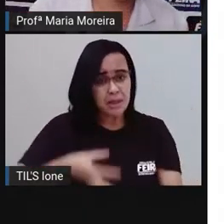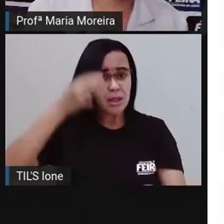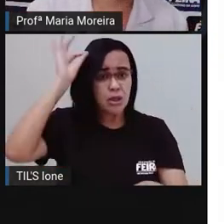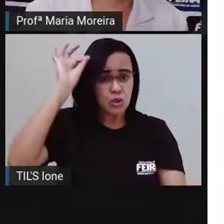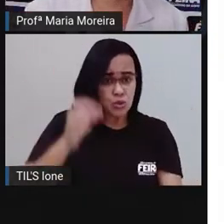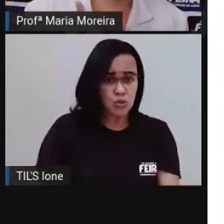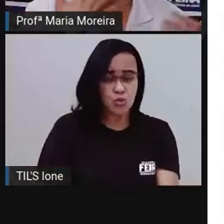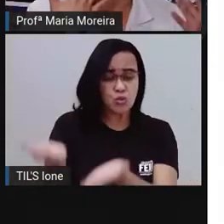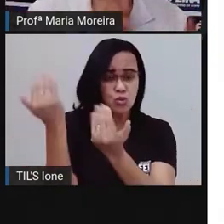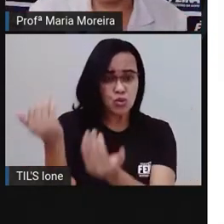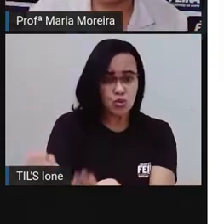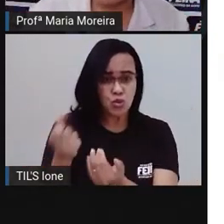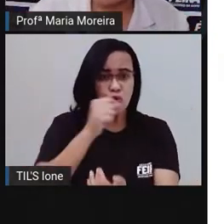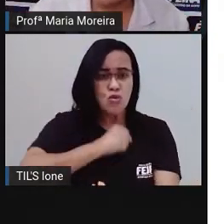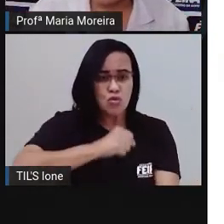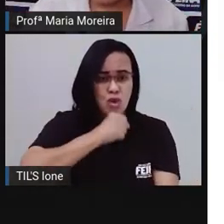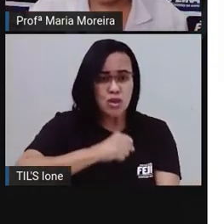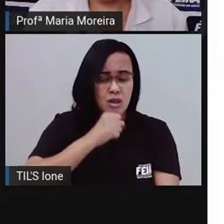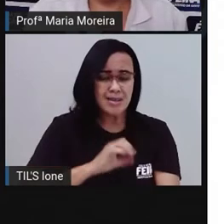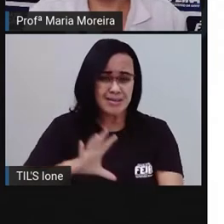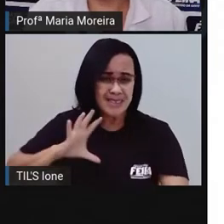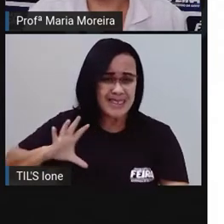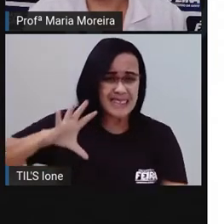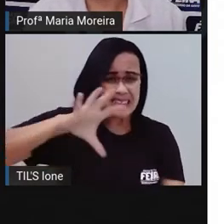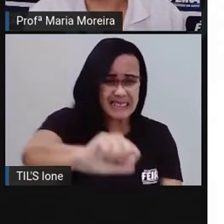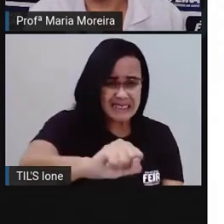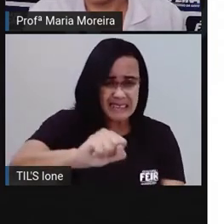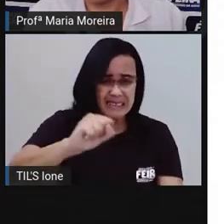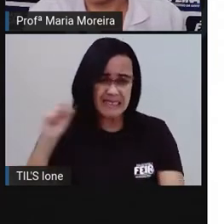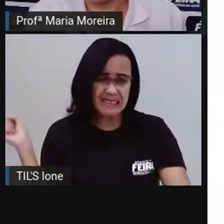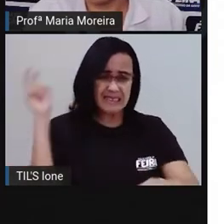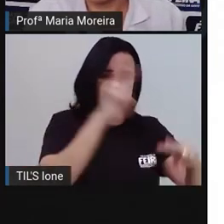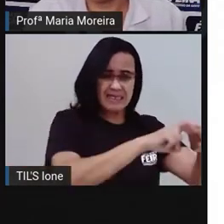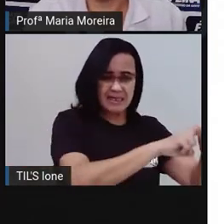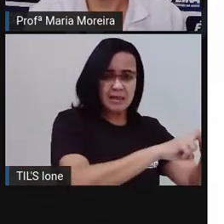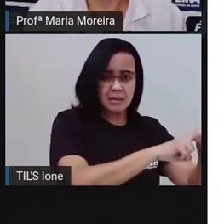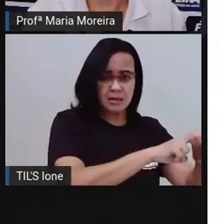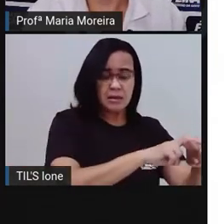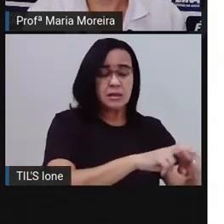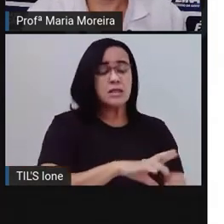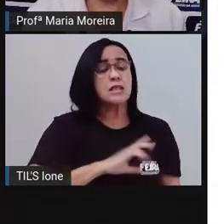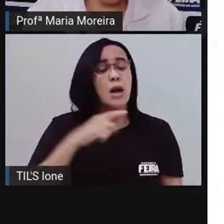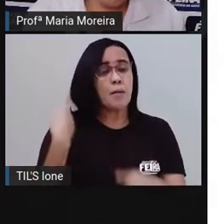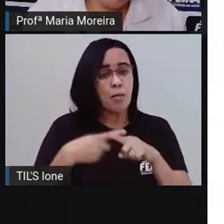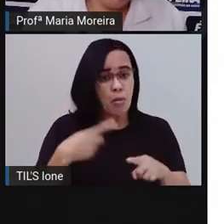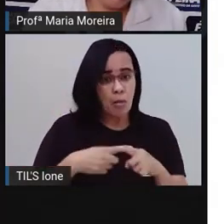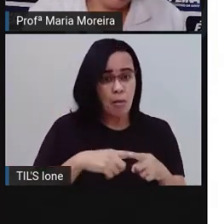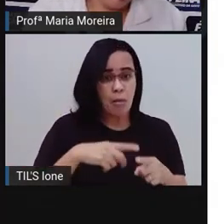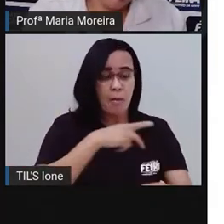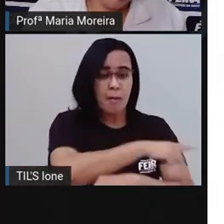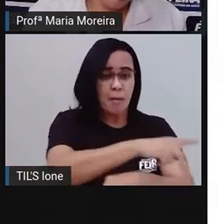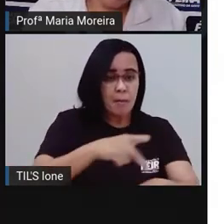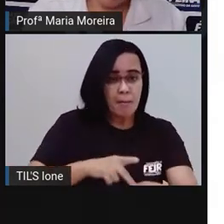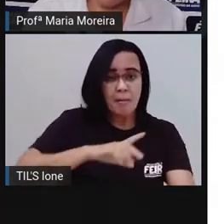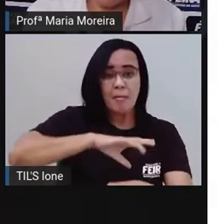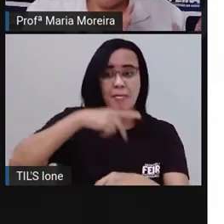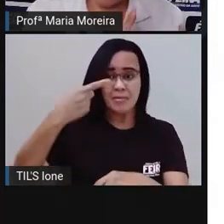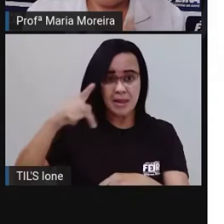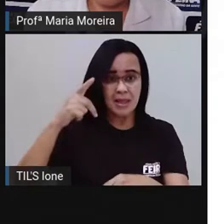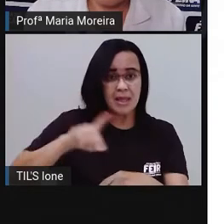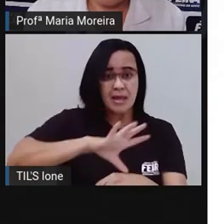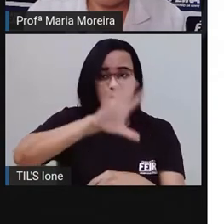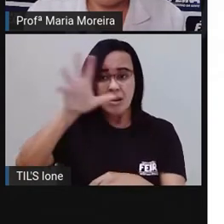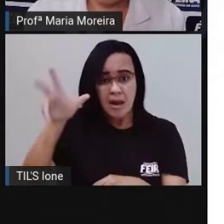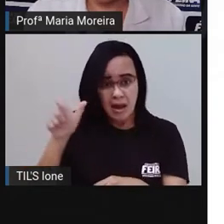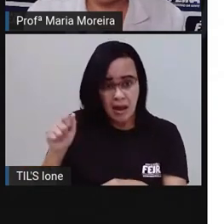Eles foram o quê? Eles capturados em seu país aí de origem, que forma aí o nosso, o nosso não,